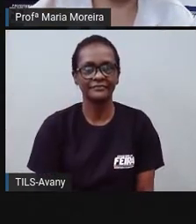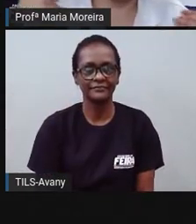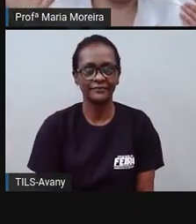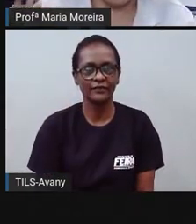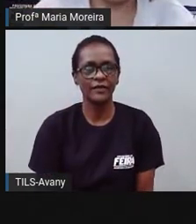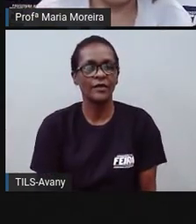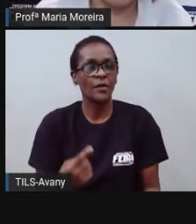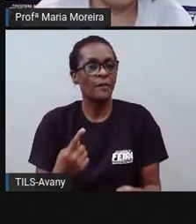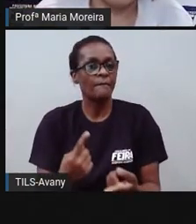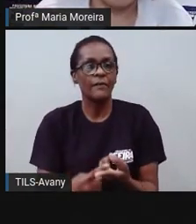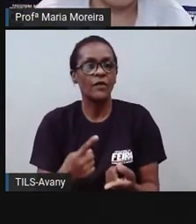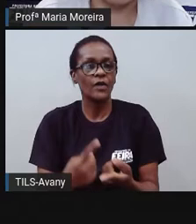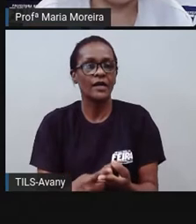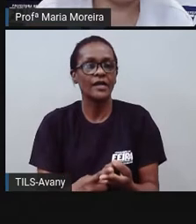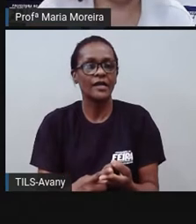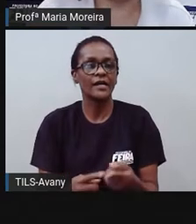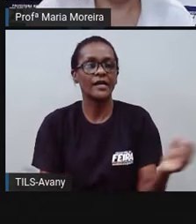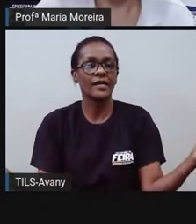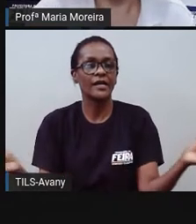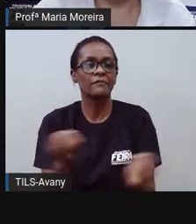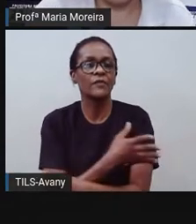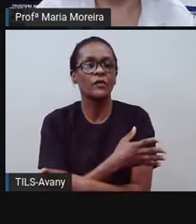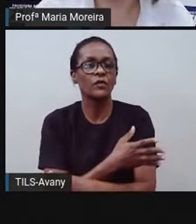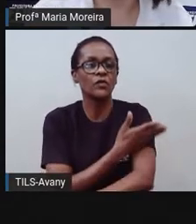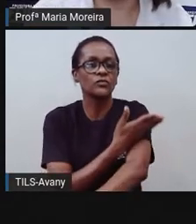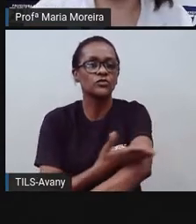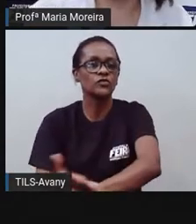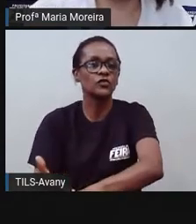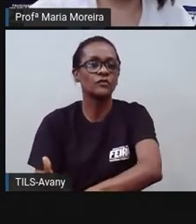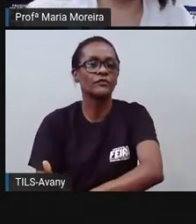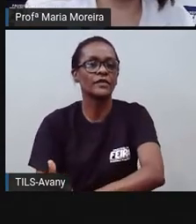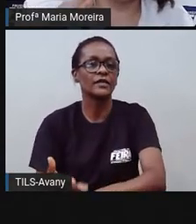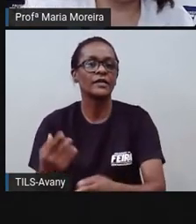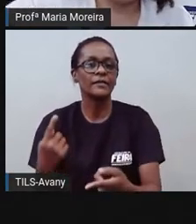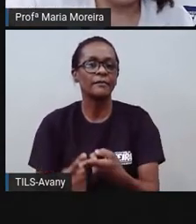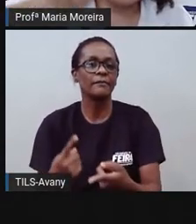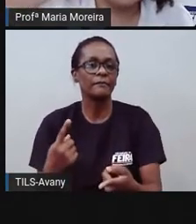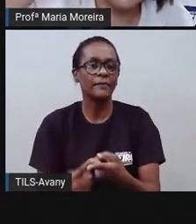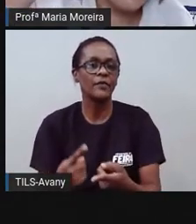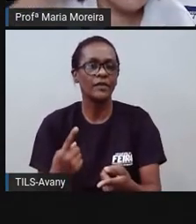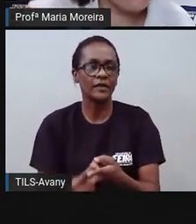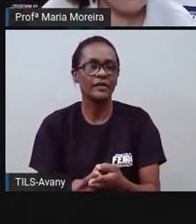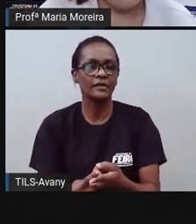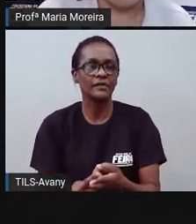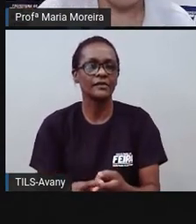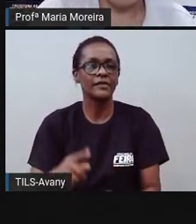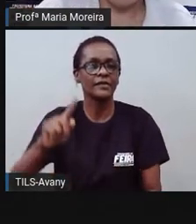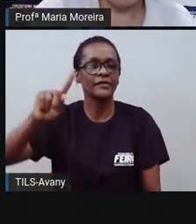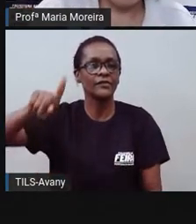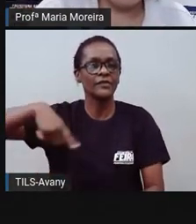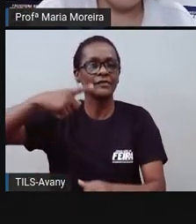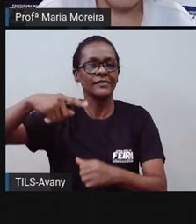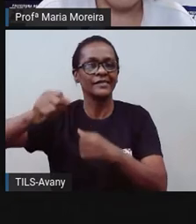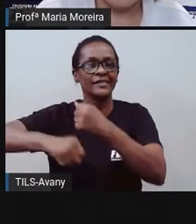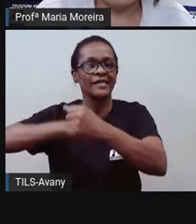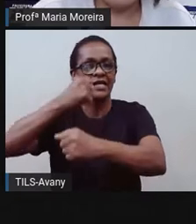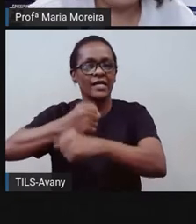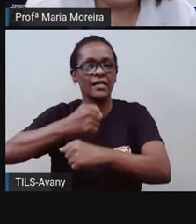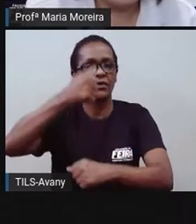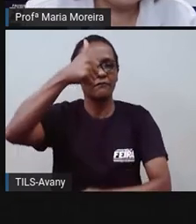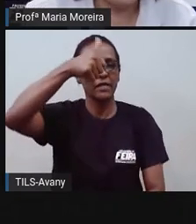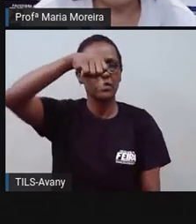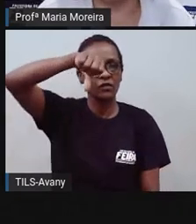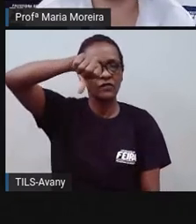essas pessoas só deixaram aí de ser perseguidas lá no ano de 1930. Ou seja,